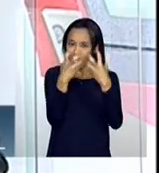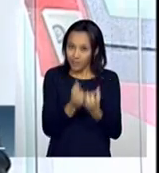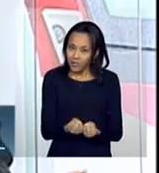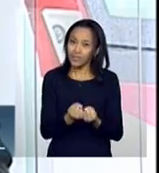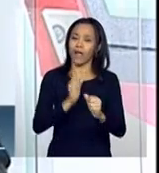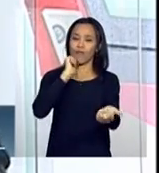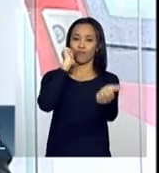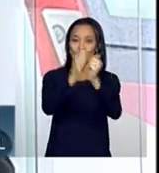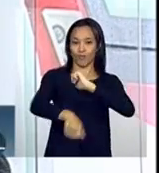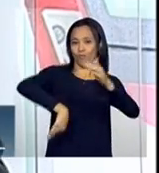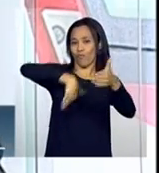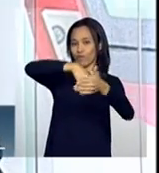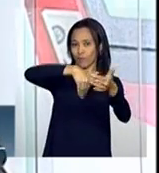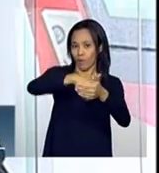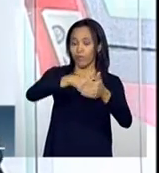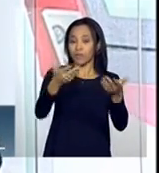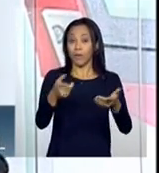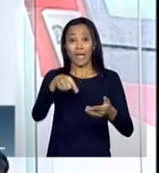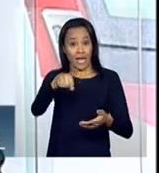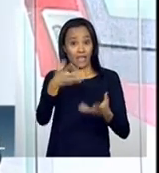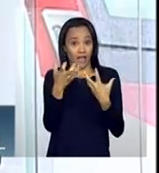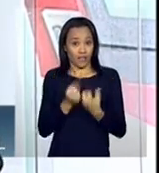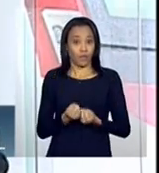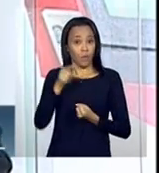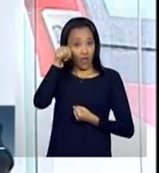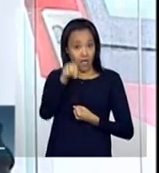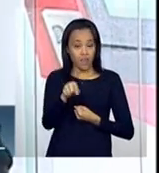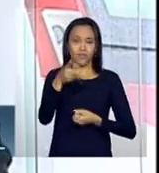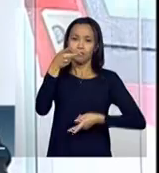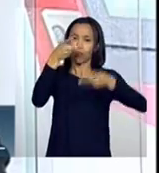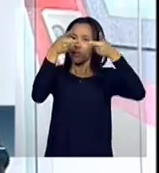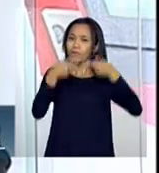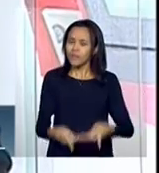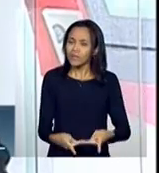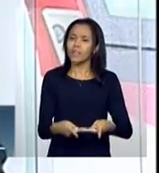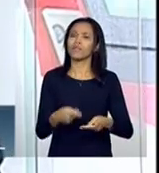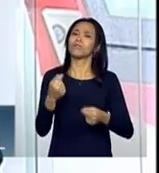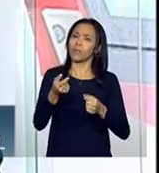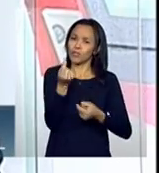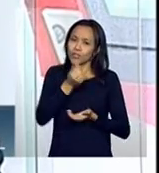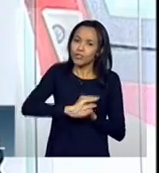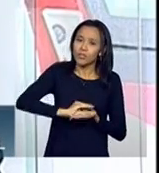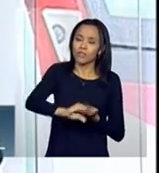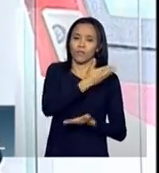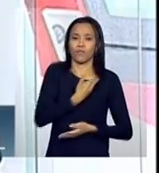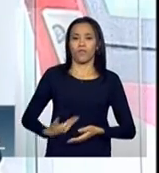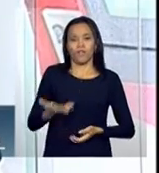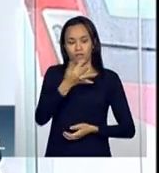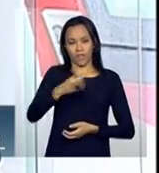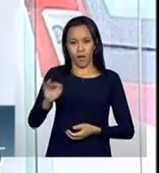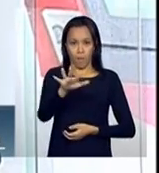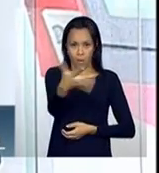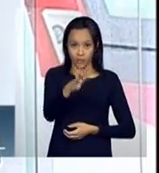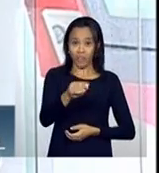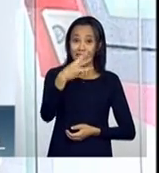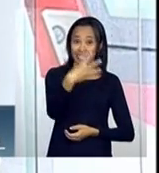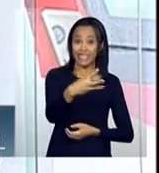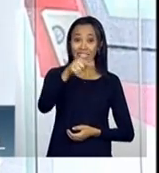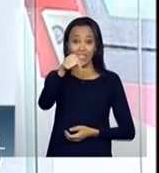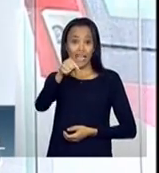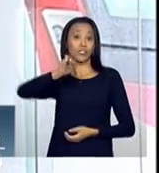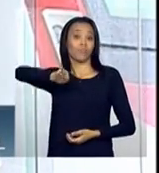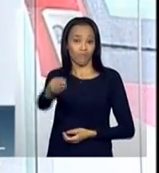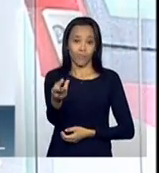de Futebol. Bom, e recebeu, esse projeto recebeu o investimento do Governo Federal de aproximadamente R$ 37